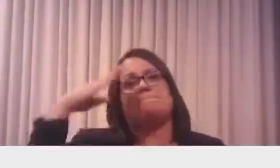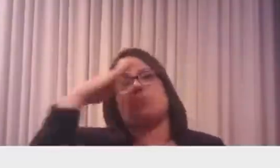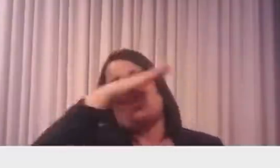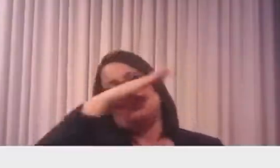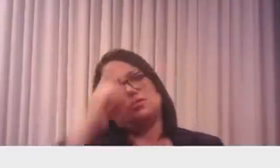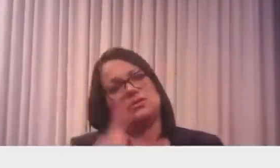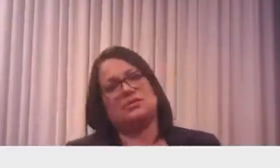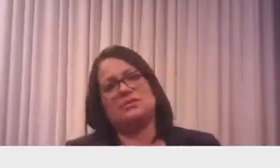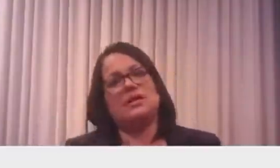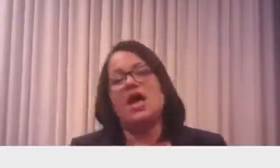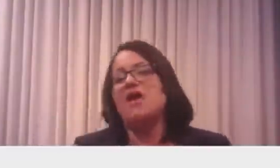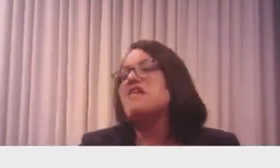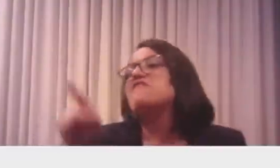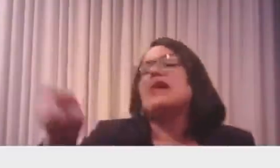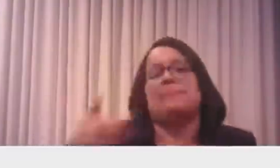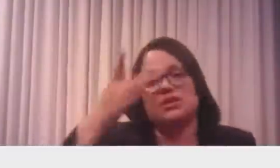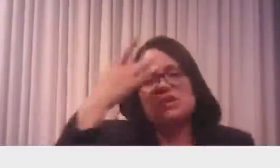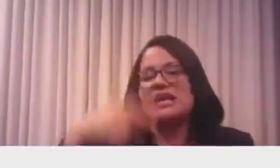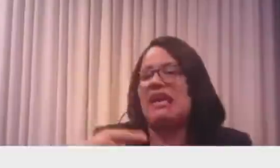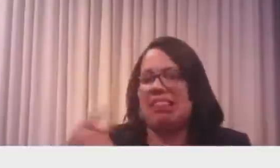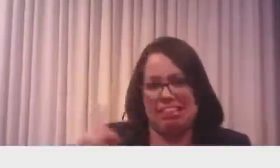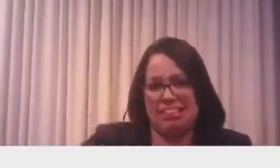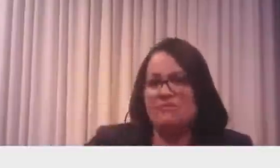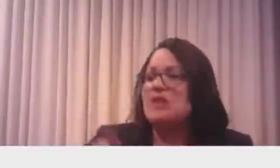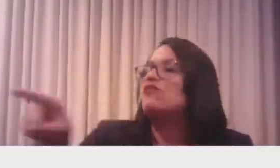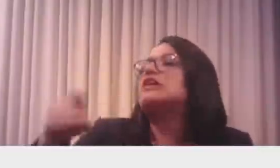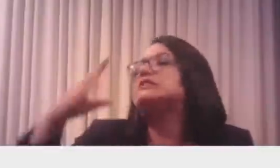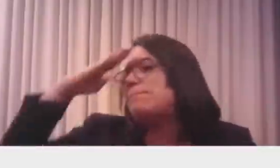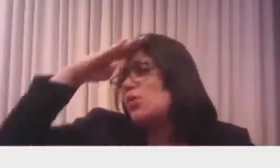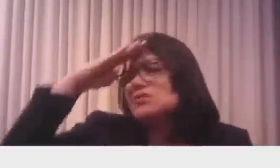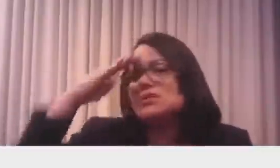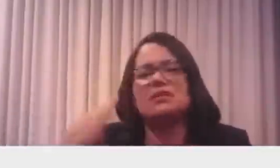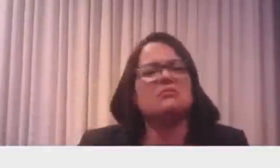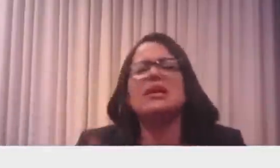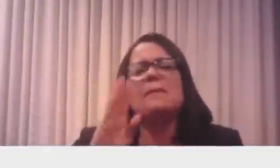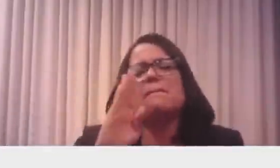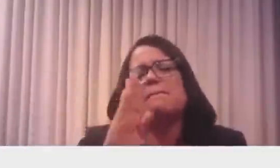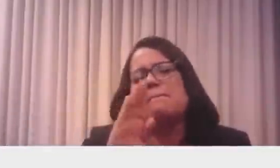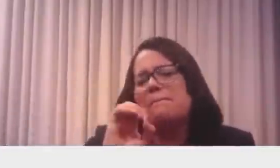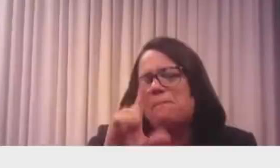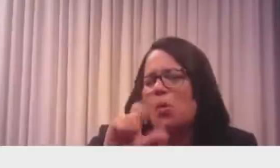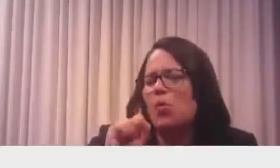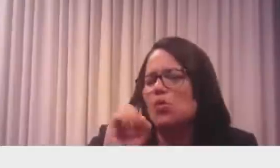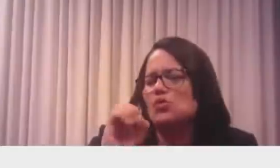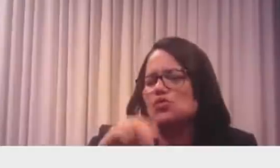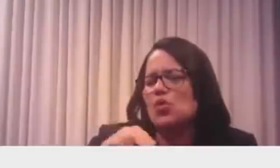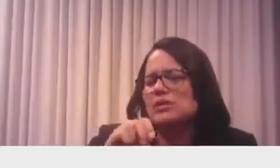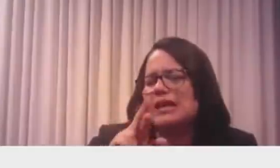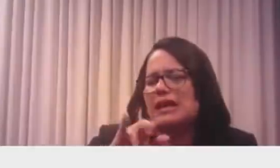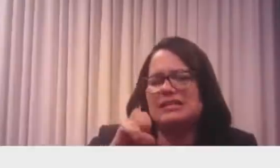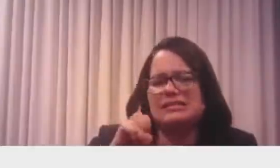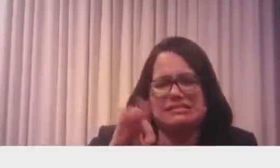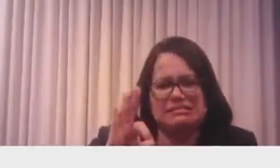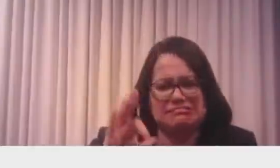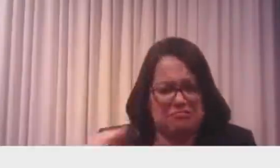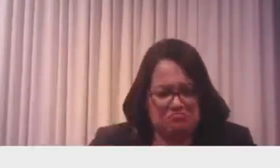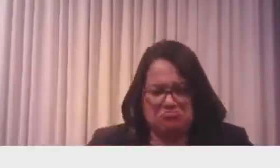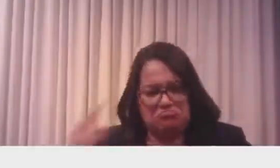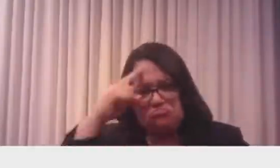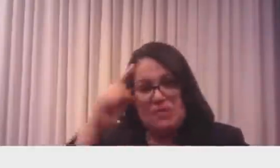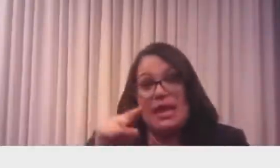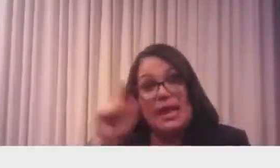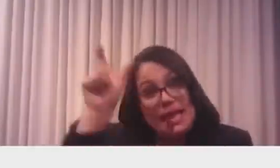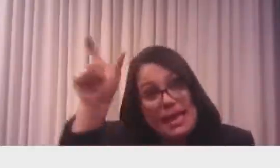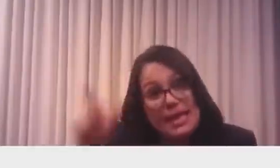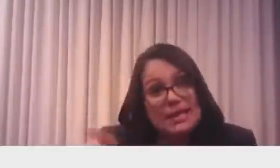quer desclassificar alguém, ele é bolsonarista. O que é é bolsonarista? Nem eu sei o que é isso. Eu faço a minha parte. E o Pino nos